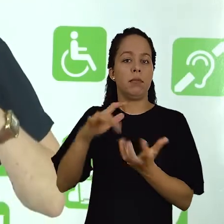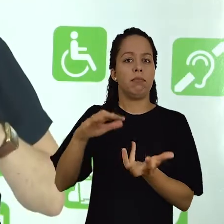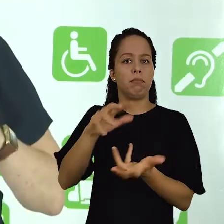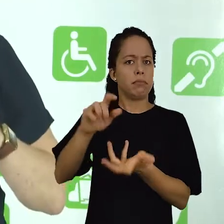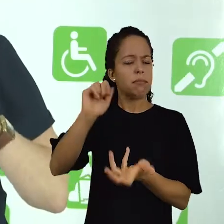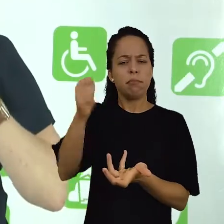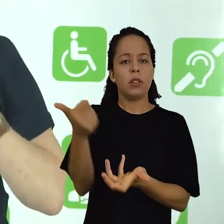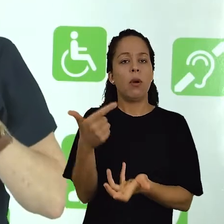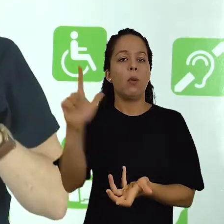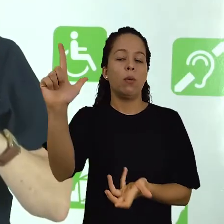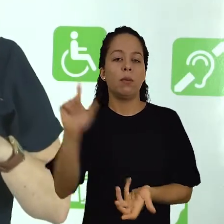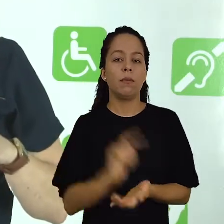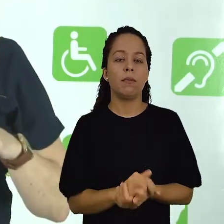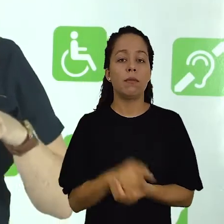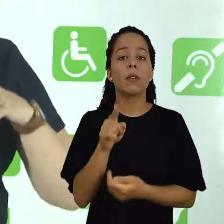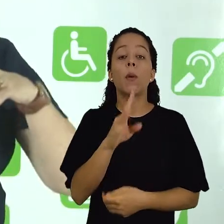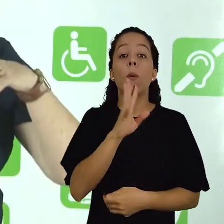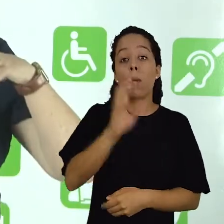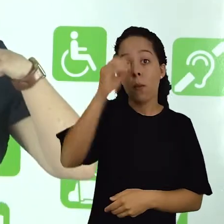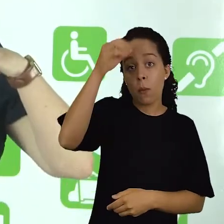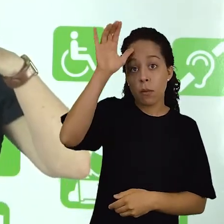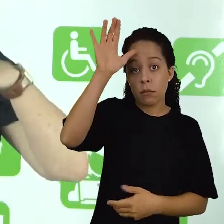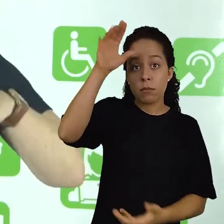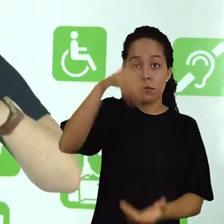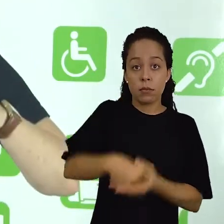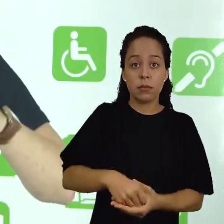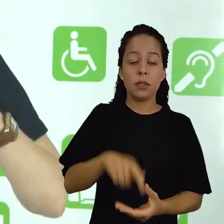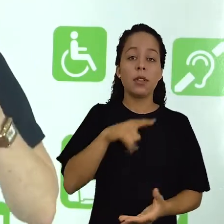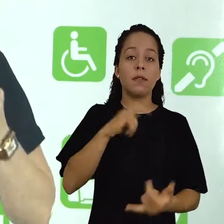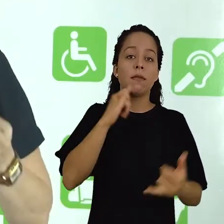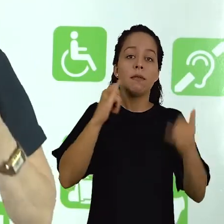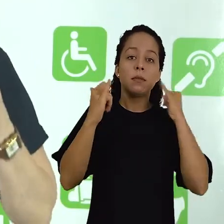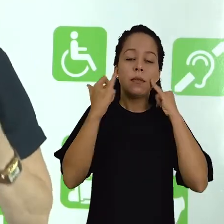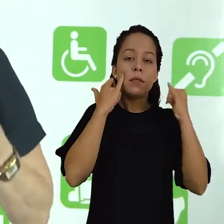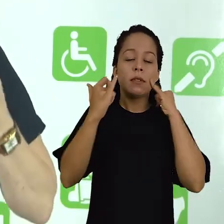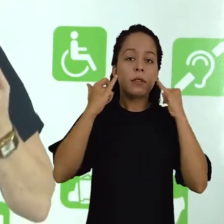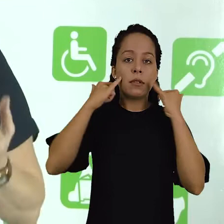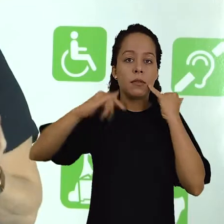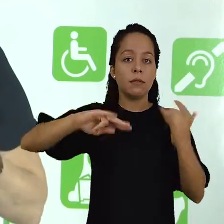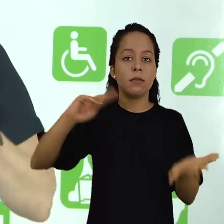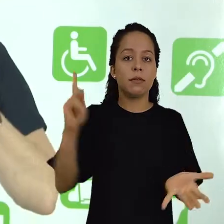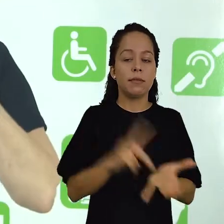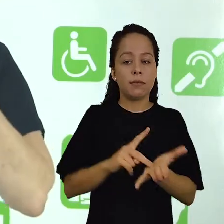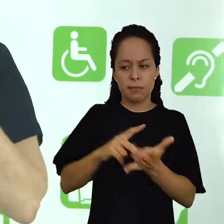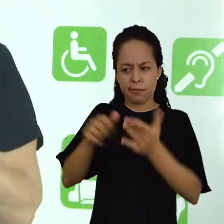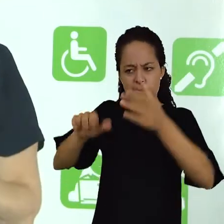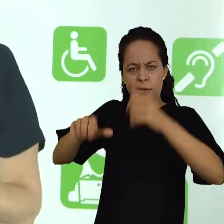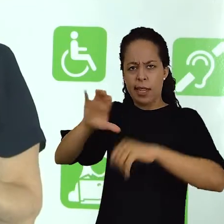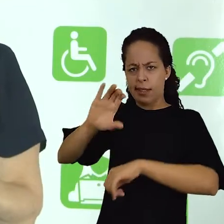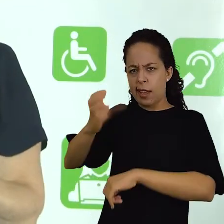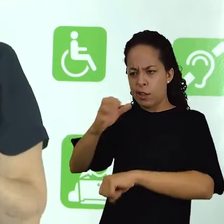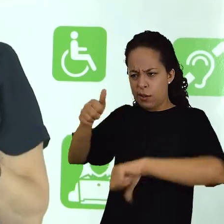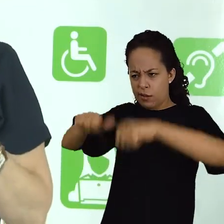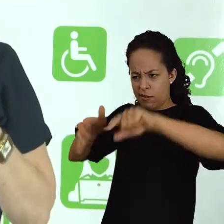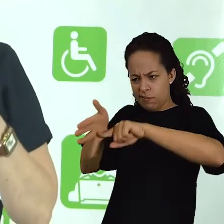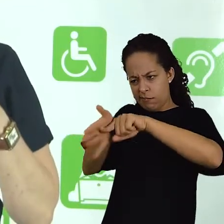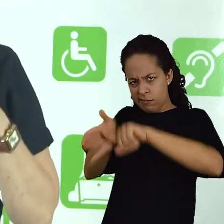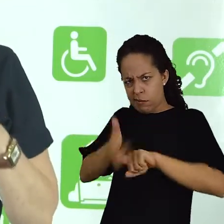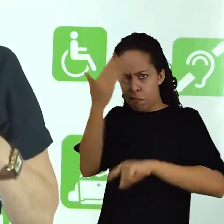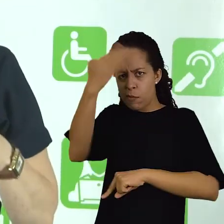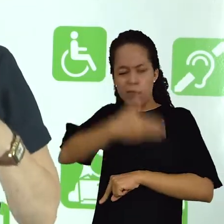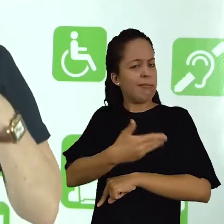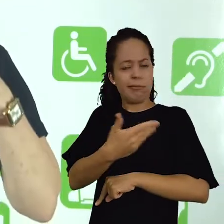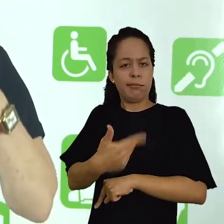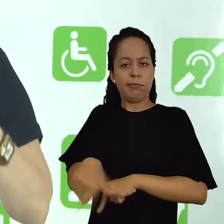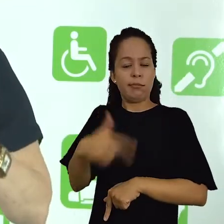esse conhecimento se caracteriza por verdades que não são verificadas cientificamente. Elas são